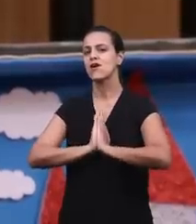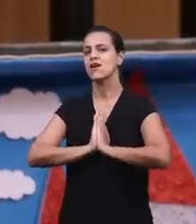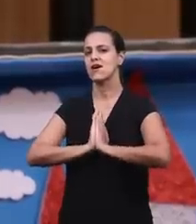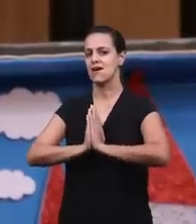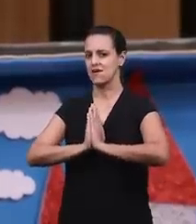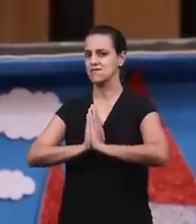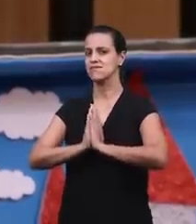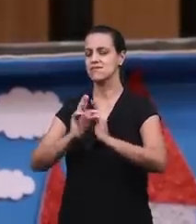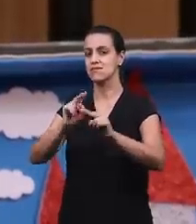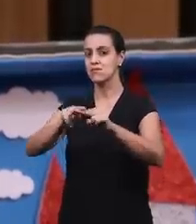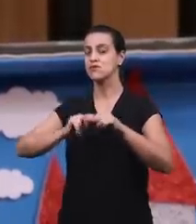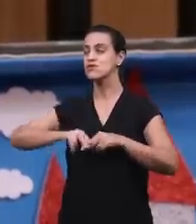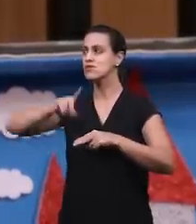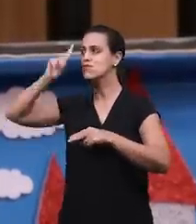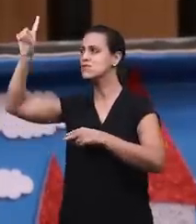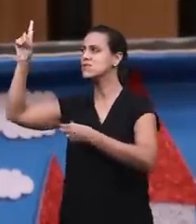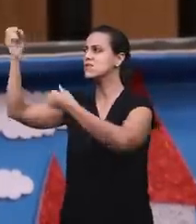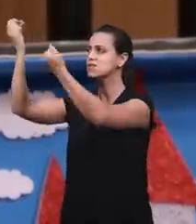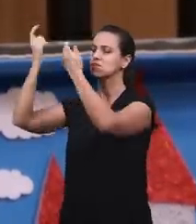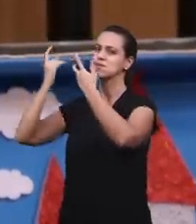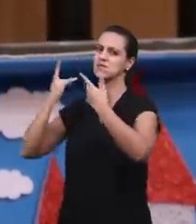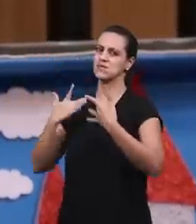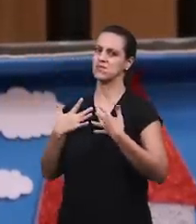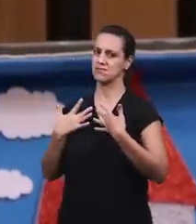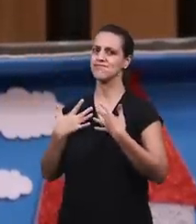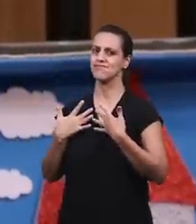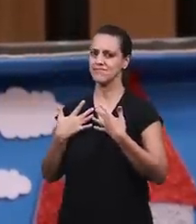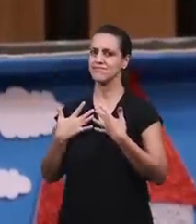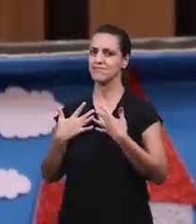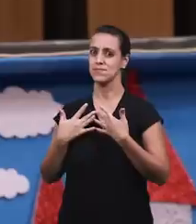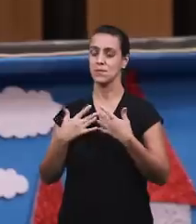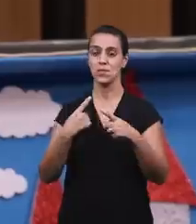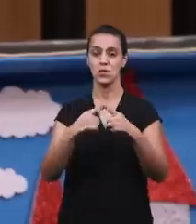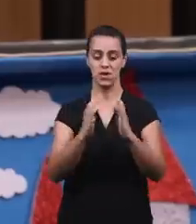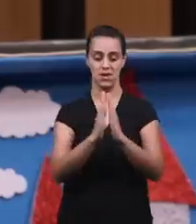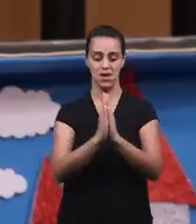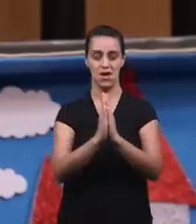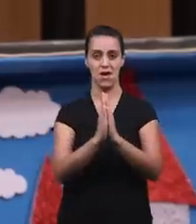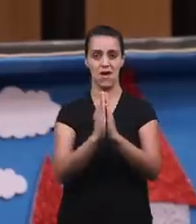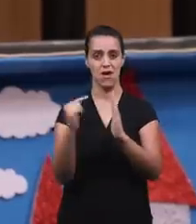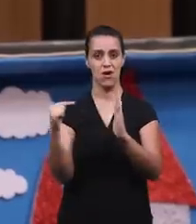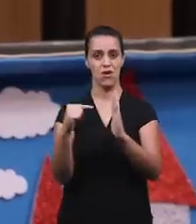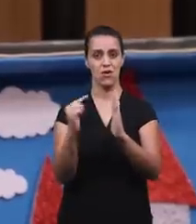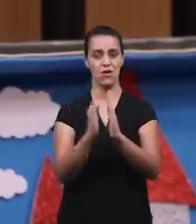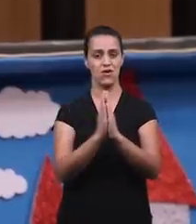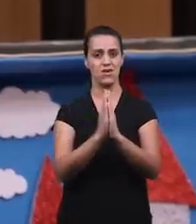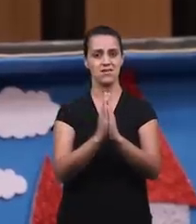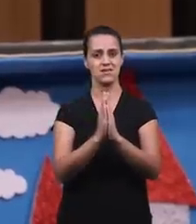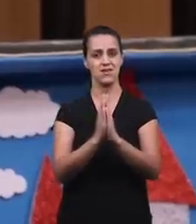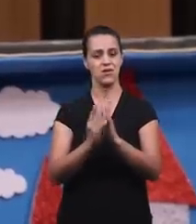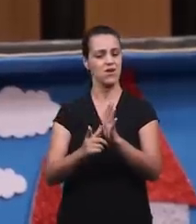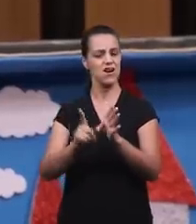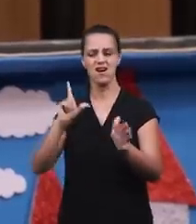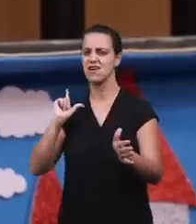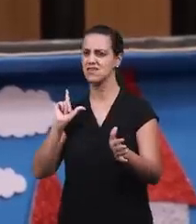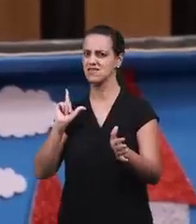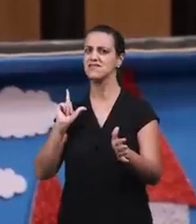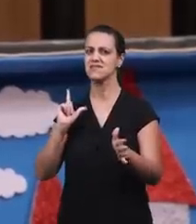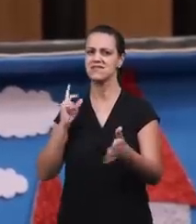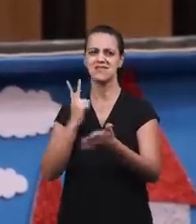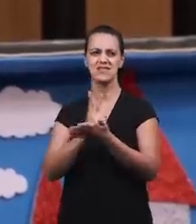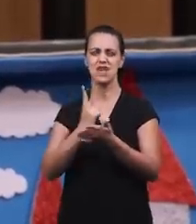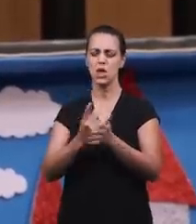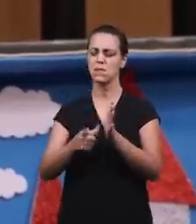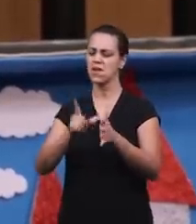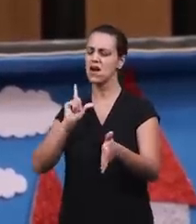orar Para que Deus lhe desse essa grande bênção A oração, ela precede as vitórias do servo